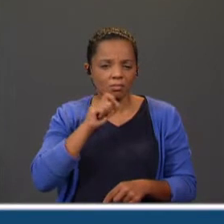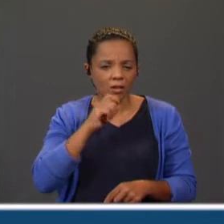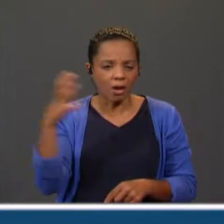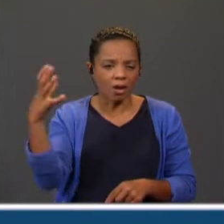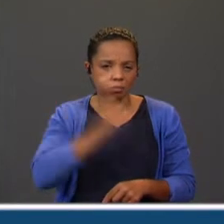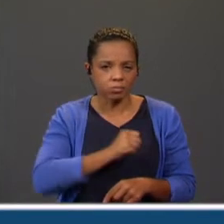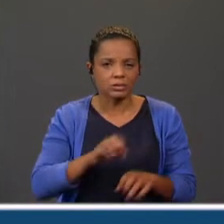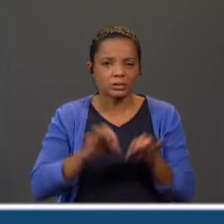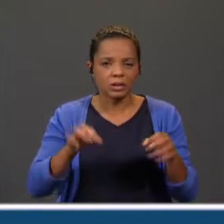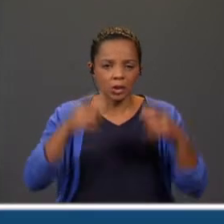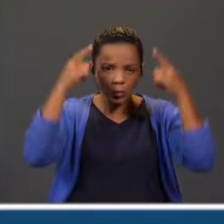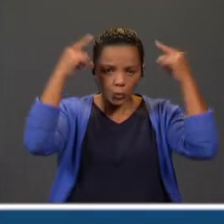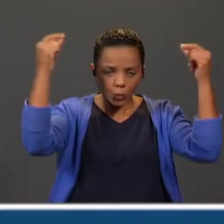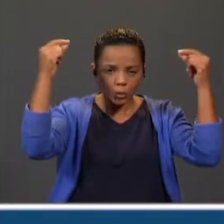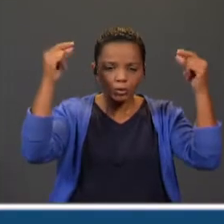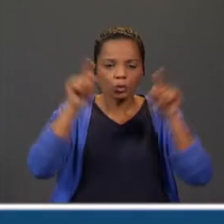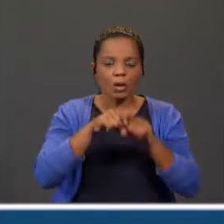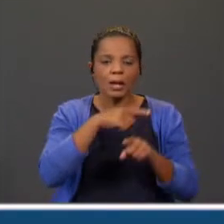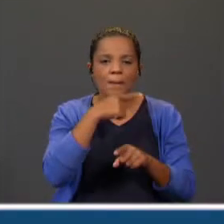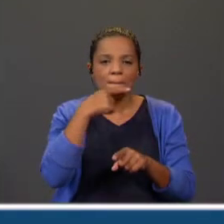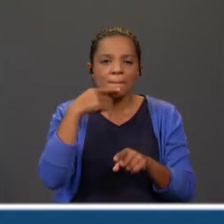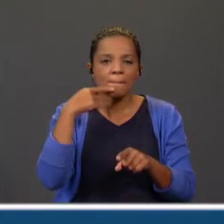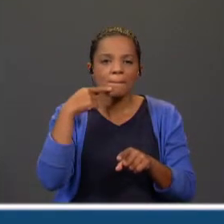como o urso pardo, sugar-lhes o mel.